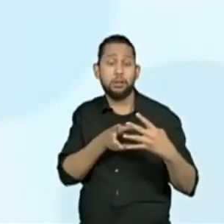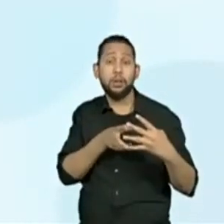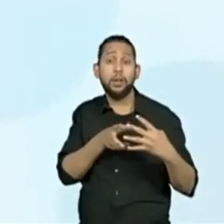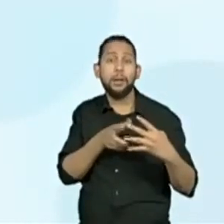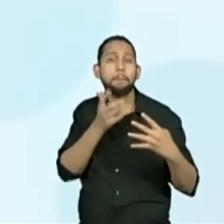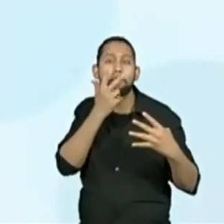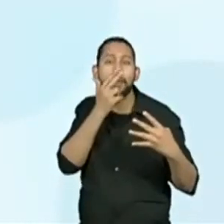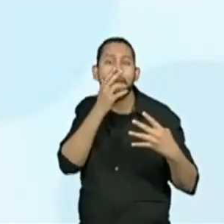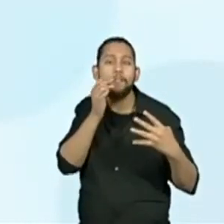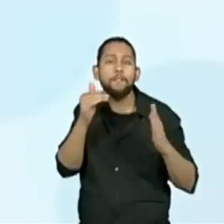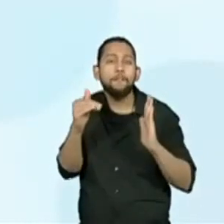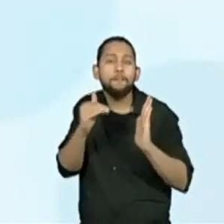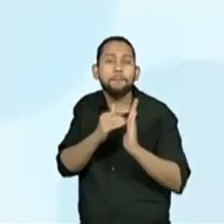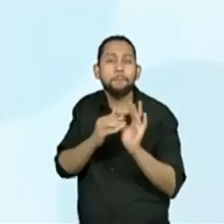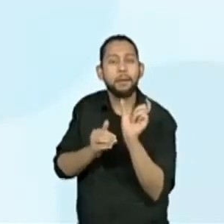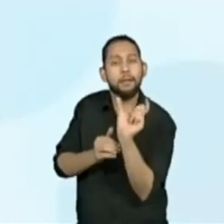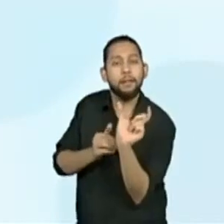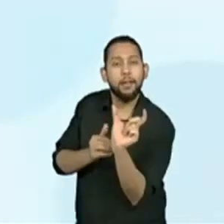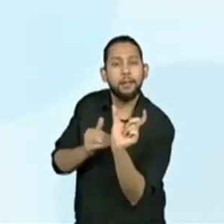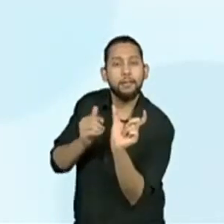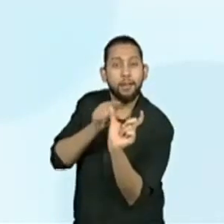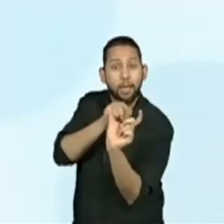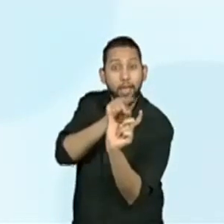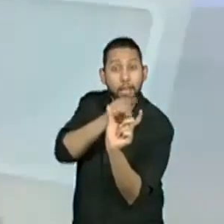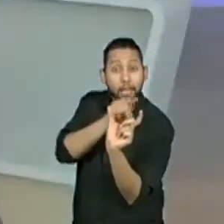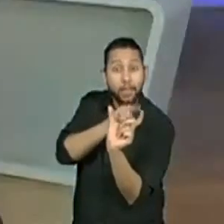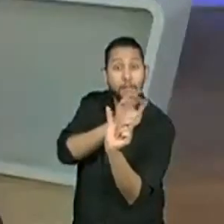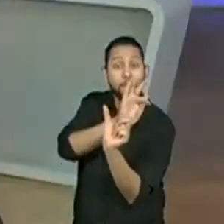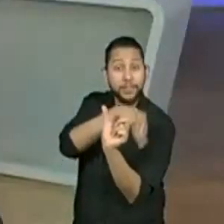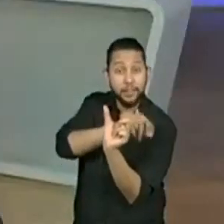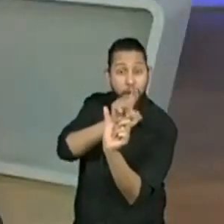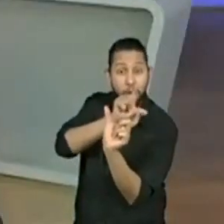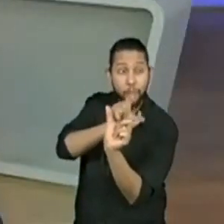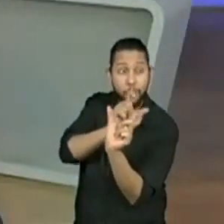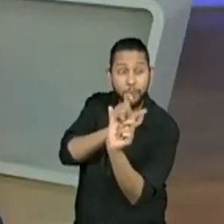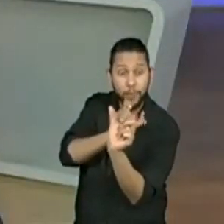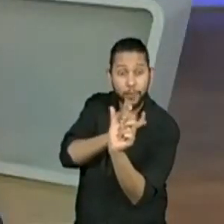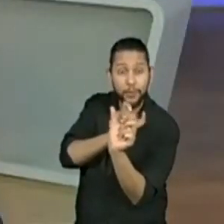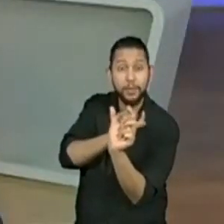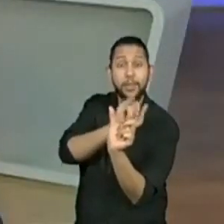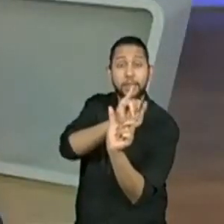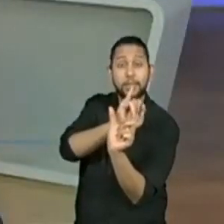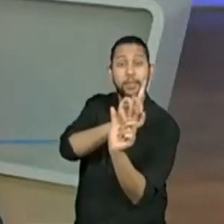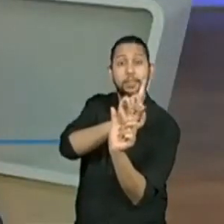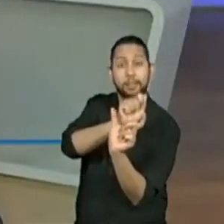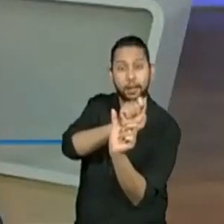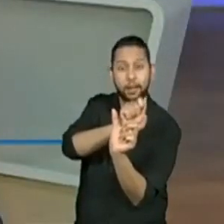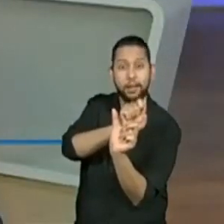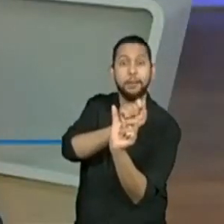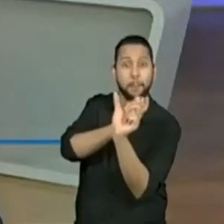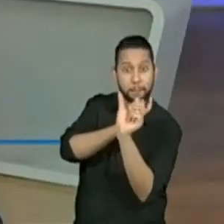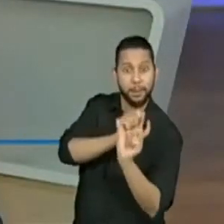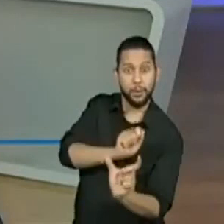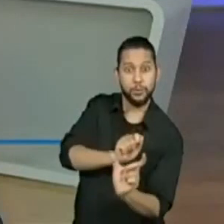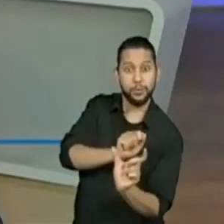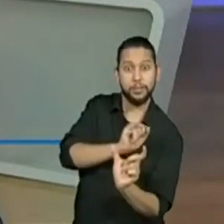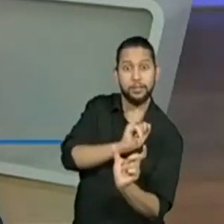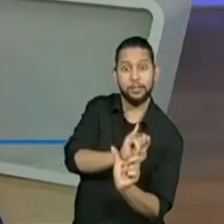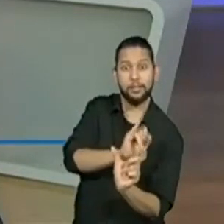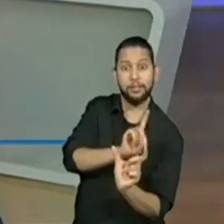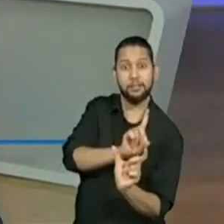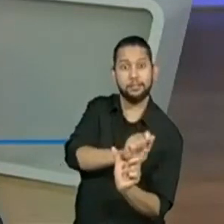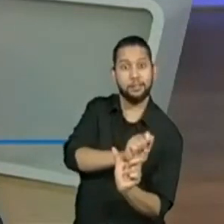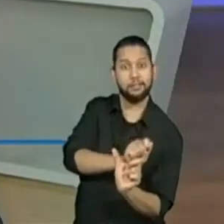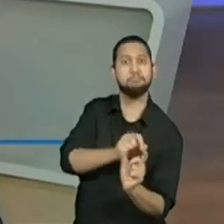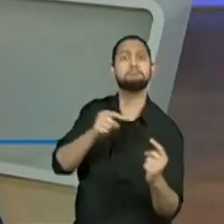Cristina. Ah, estou gostando de ver esse povo, hein? Todo mundo lembrou da estrutura composicional do